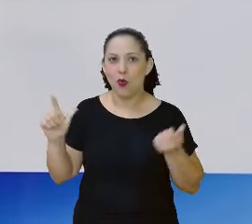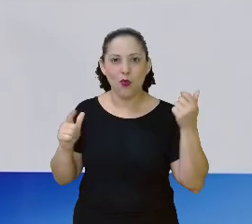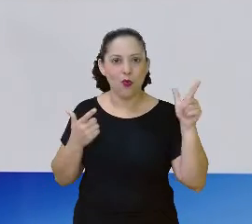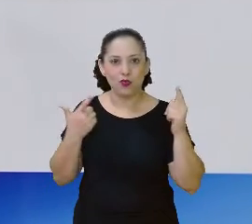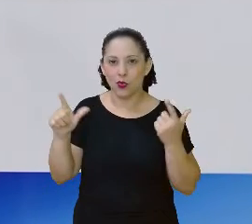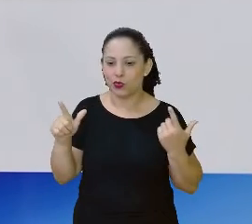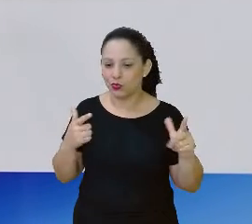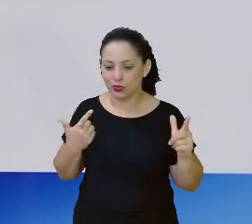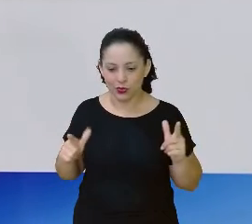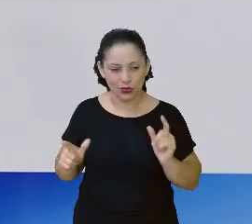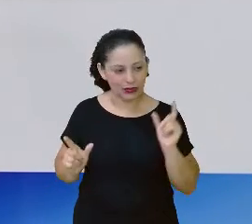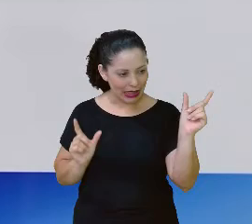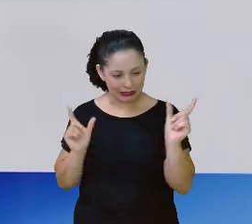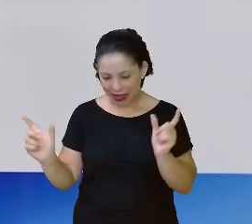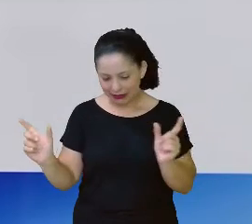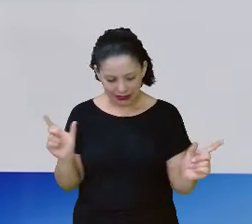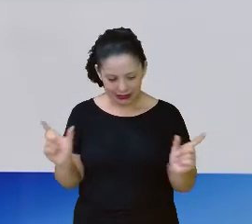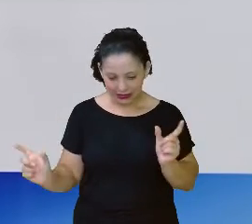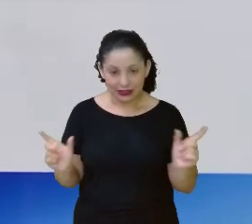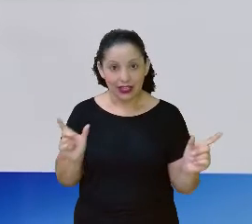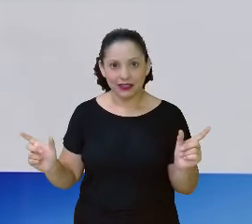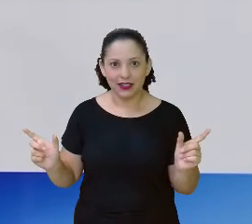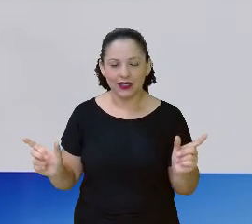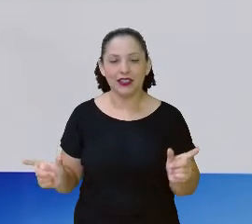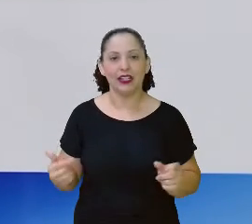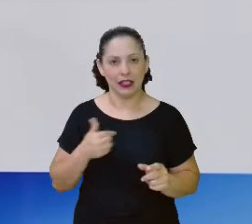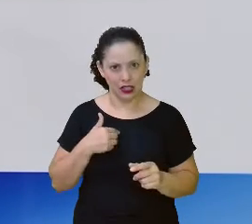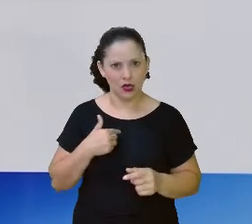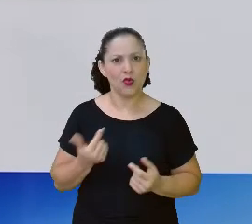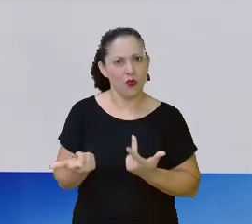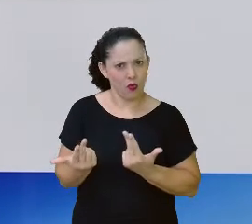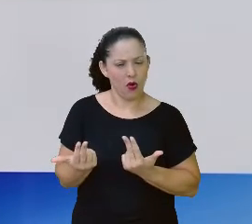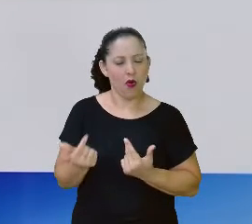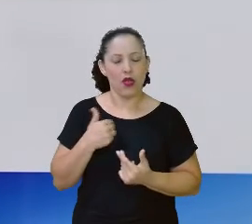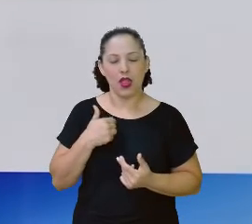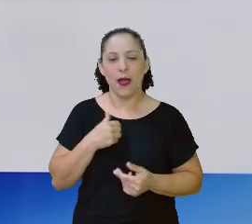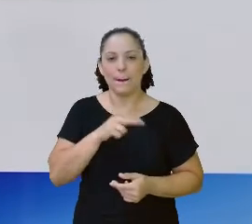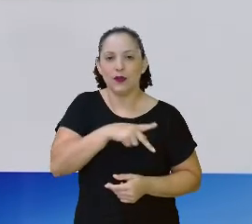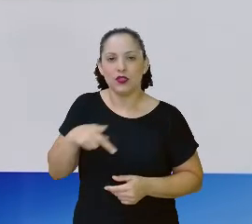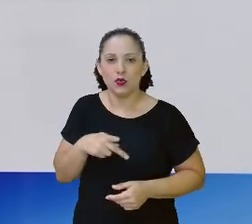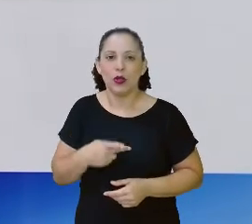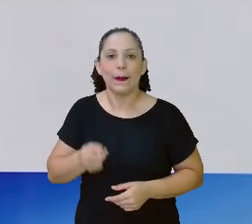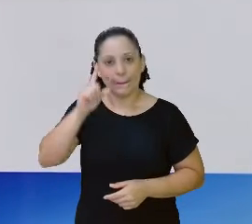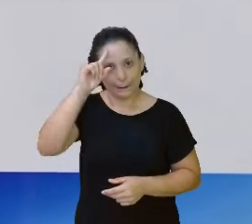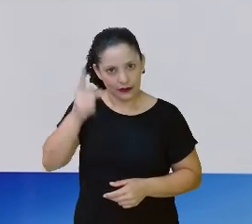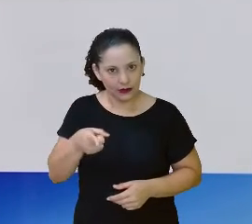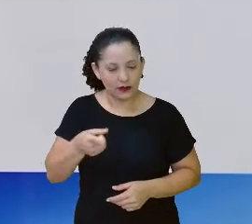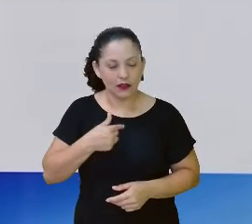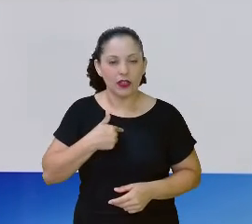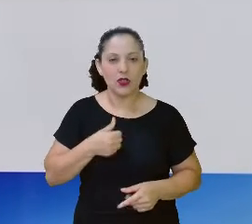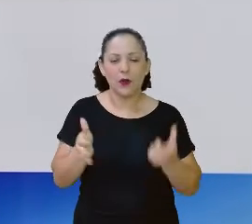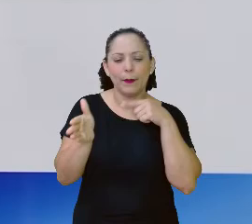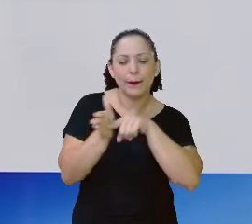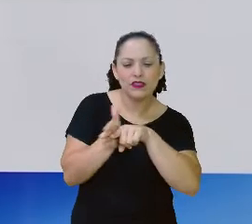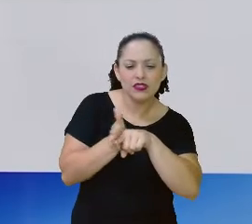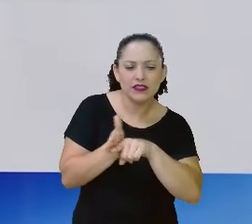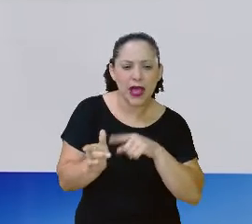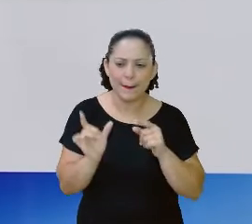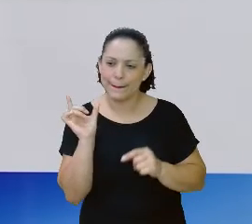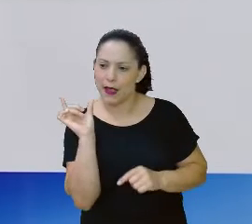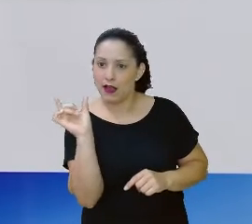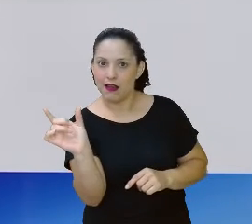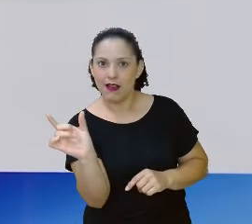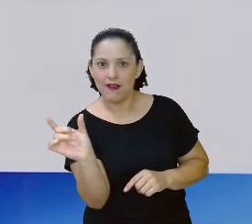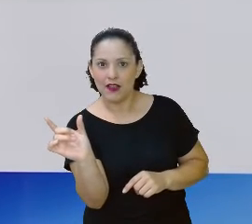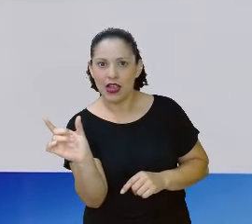muito isso quando eu estudava, e quando a professora passava atividade, né? De procurar um dicionário. Então, quando eu estava ali pesquisando aquela palavra